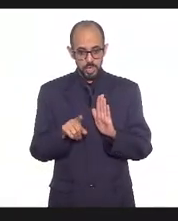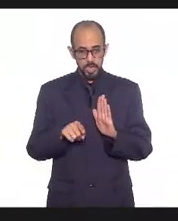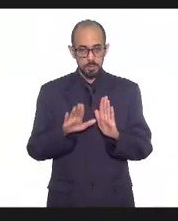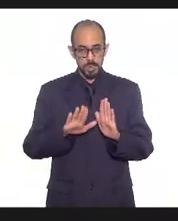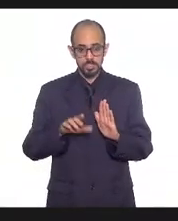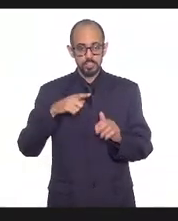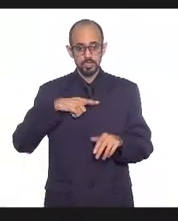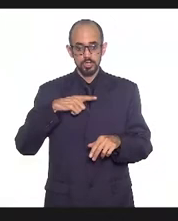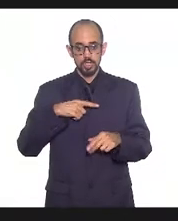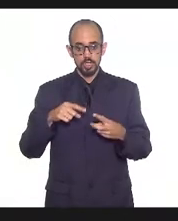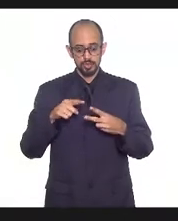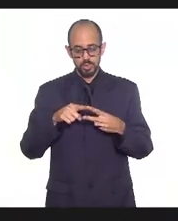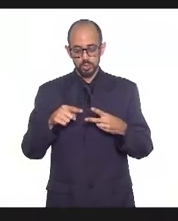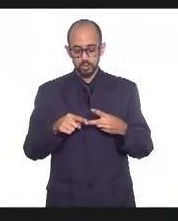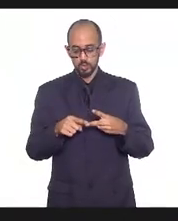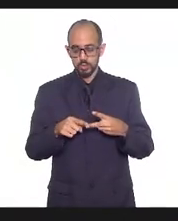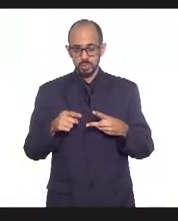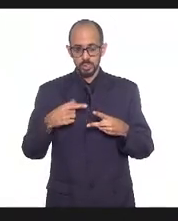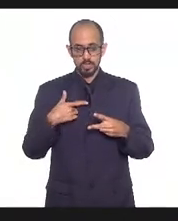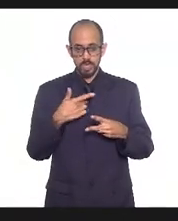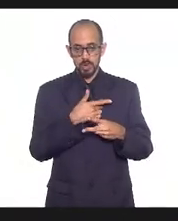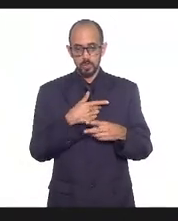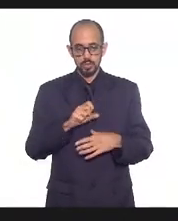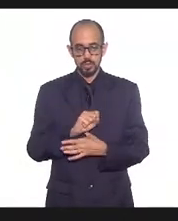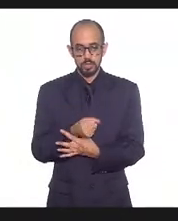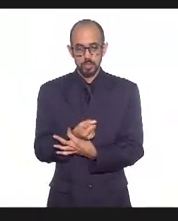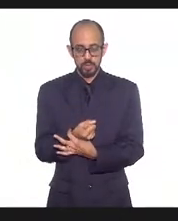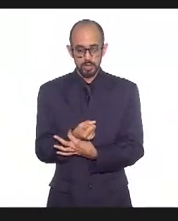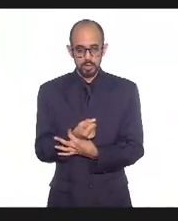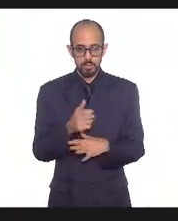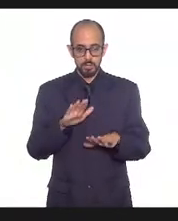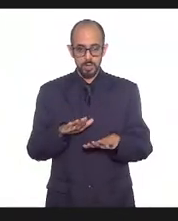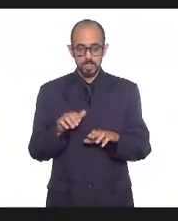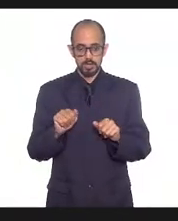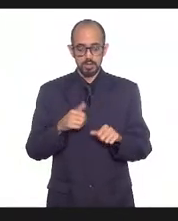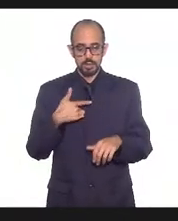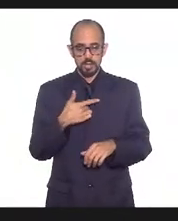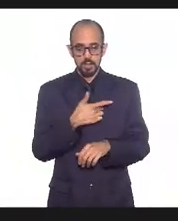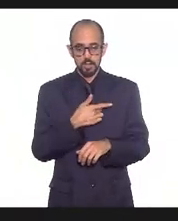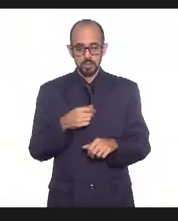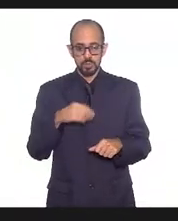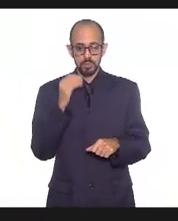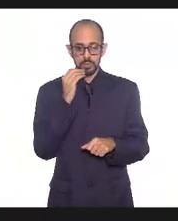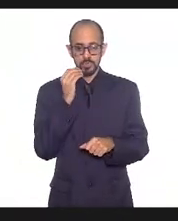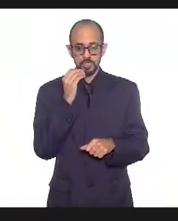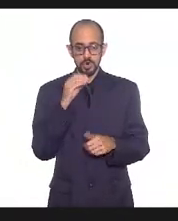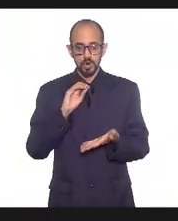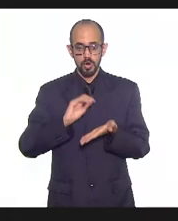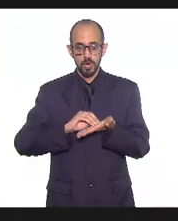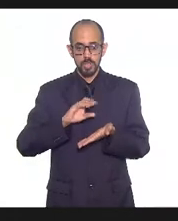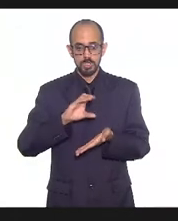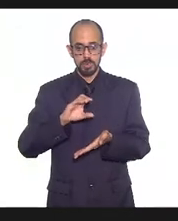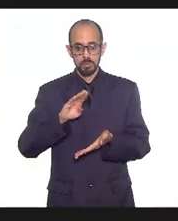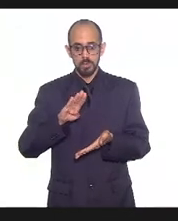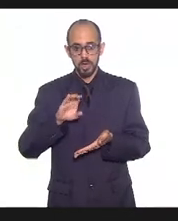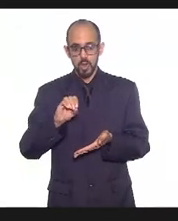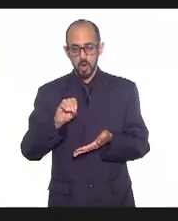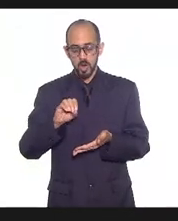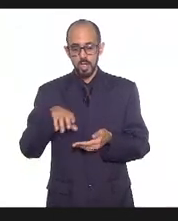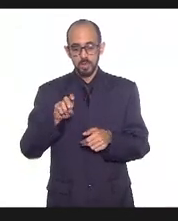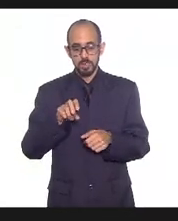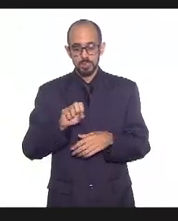ocupações que era saúde e segurança sendo que na saúde você podia colocar o CBO e segurança só marcava assim